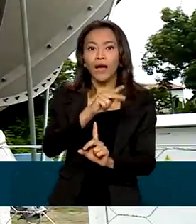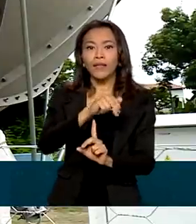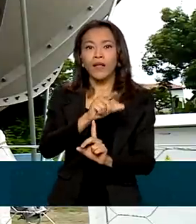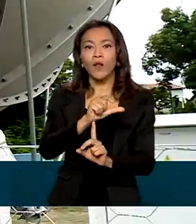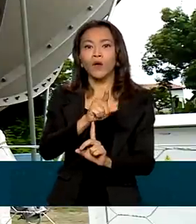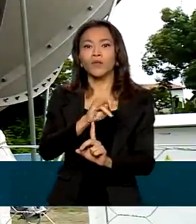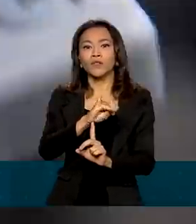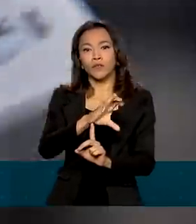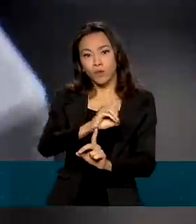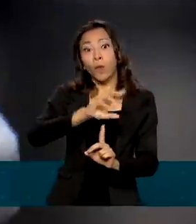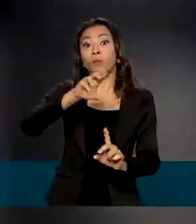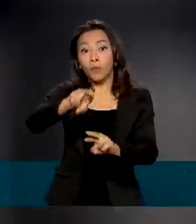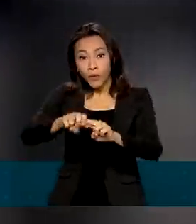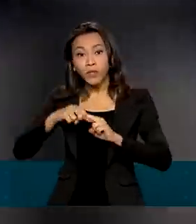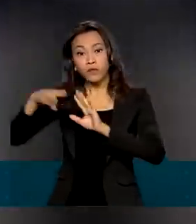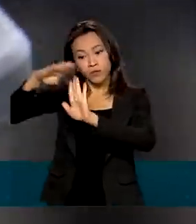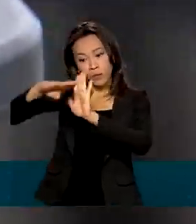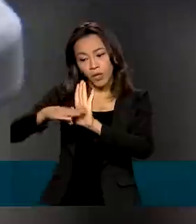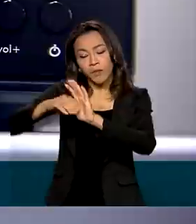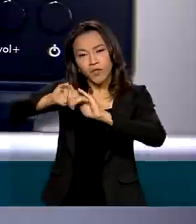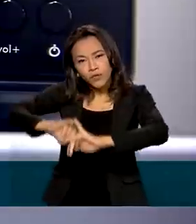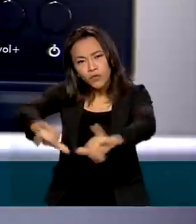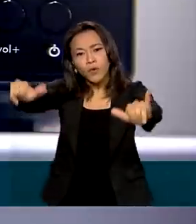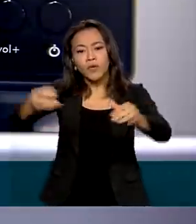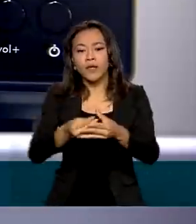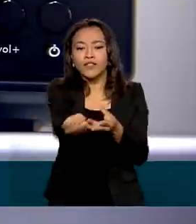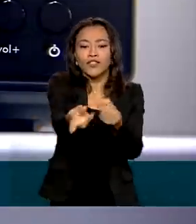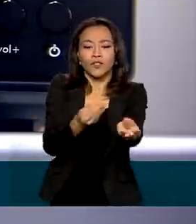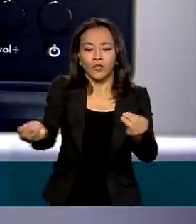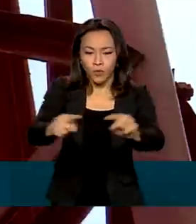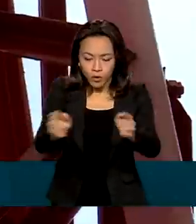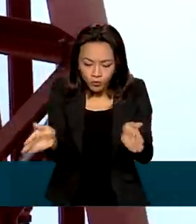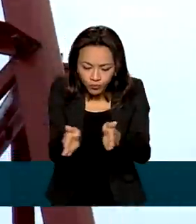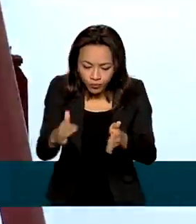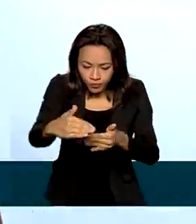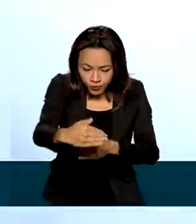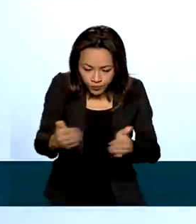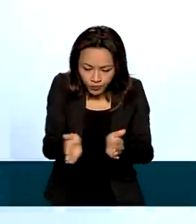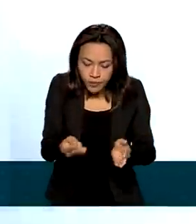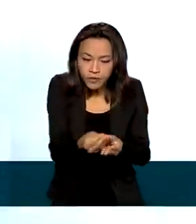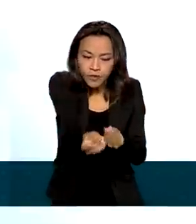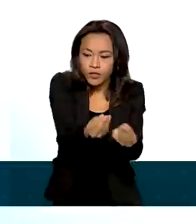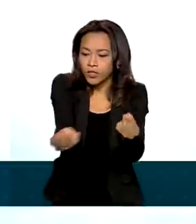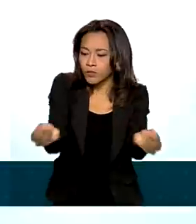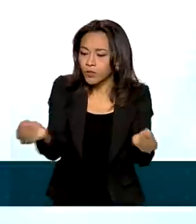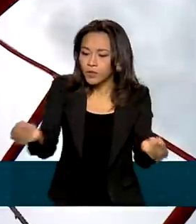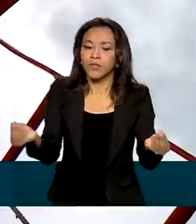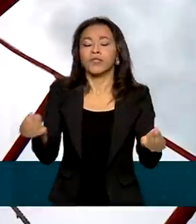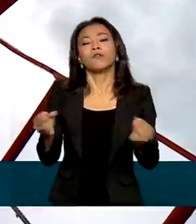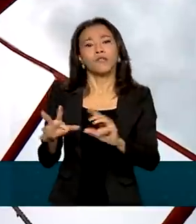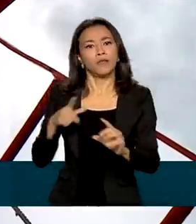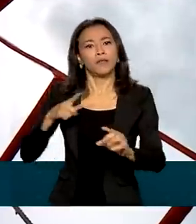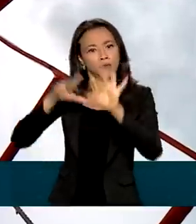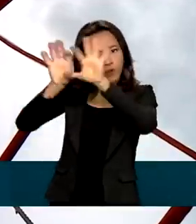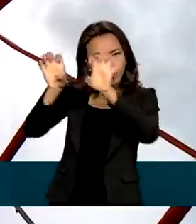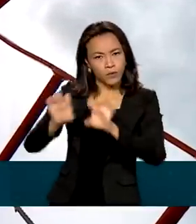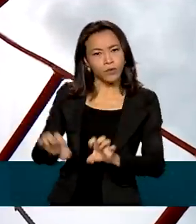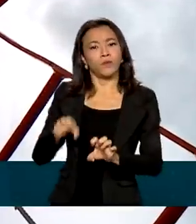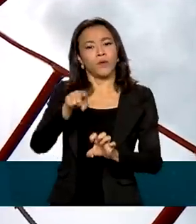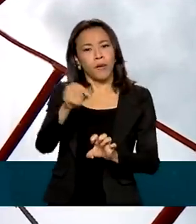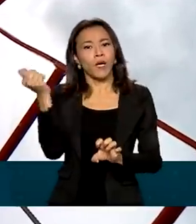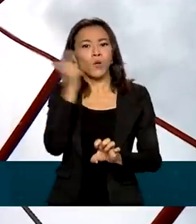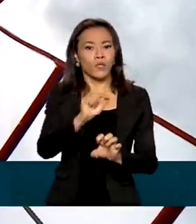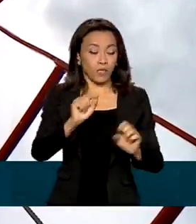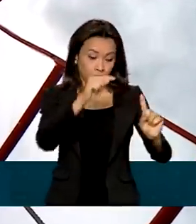Digitaliza Brasil, que está distribuindo conversores às famílias de baixa renda e instalando toda a infraestrutura necessária para a